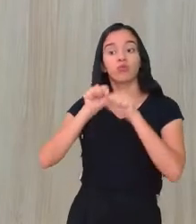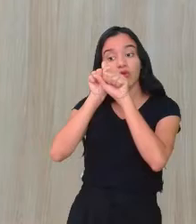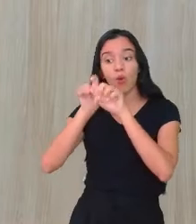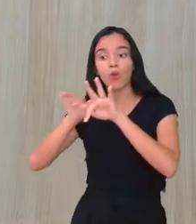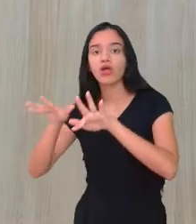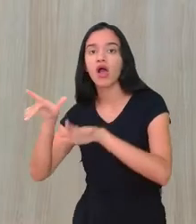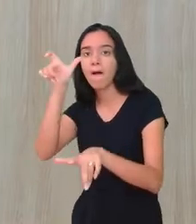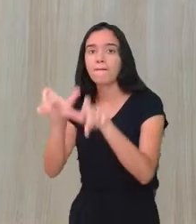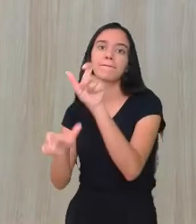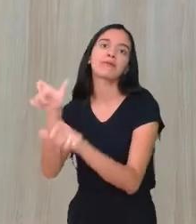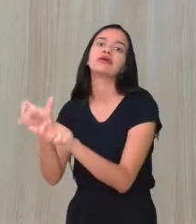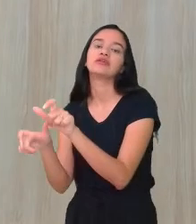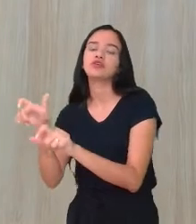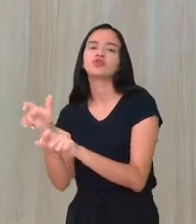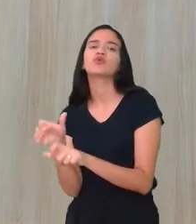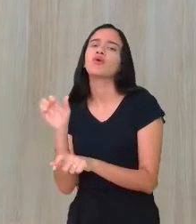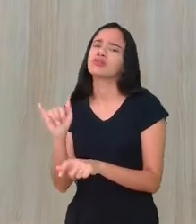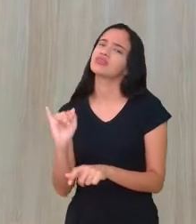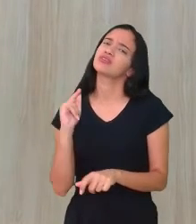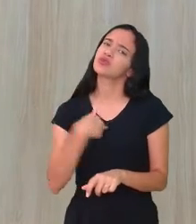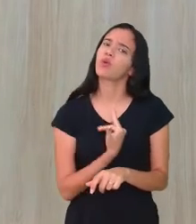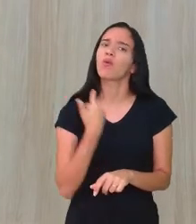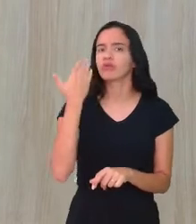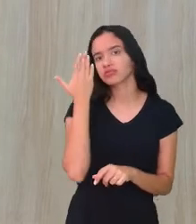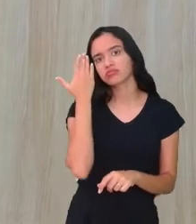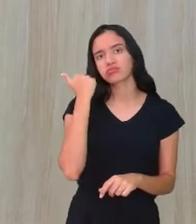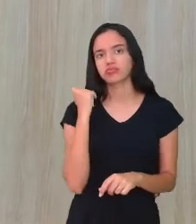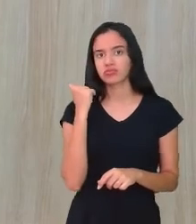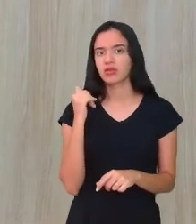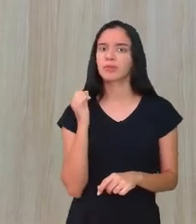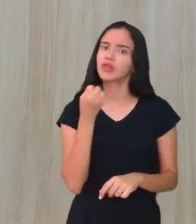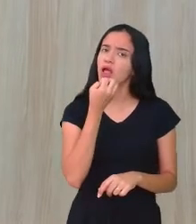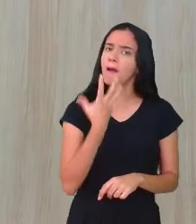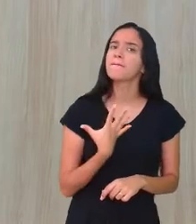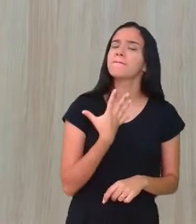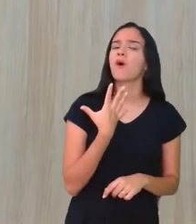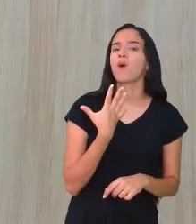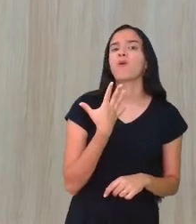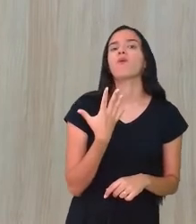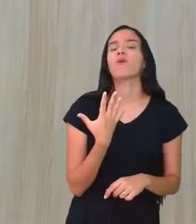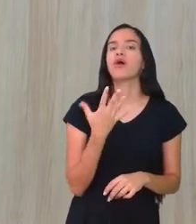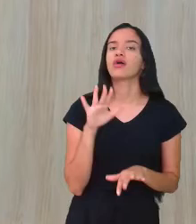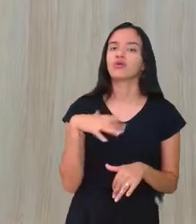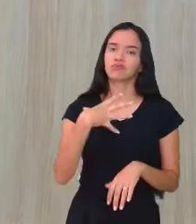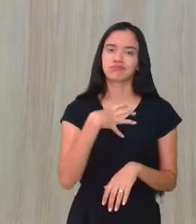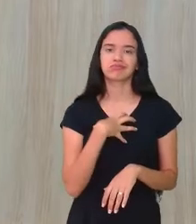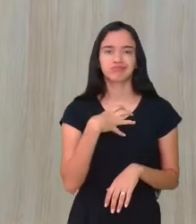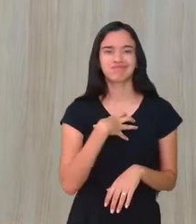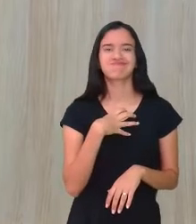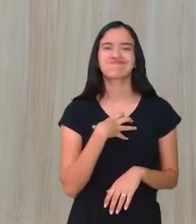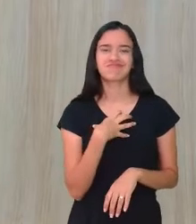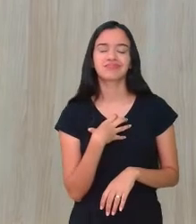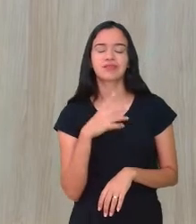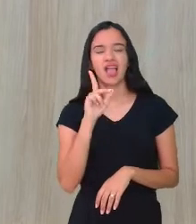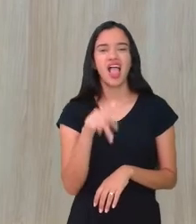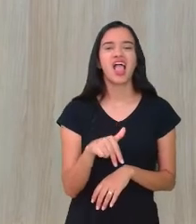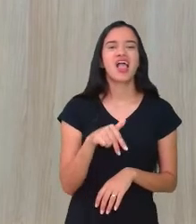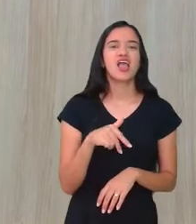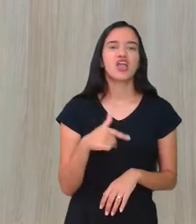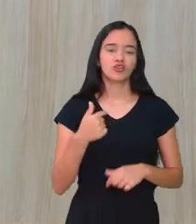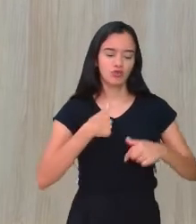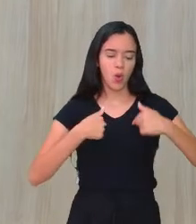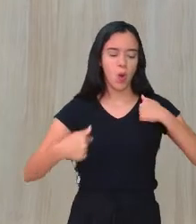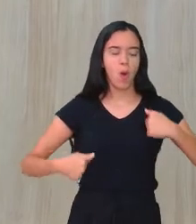pessoas. Se a gente sabe que é uma coisa que não é boa, às vezes, de acordo com o sintoma, afeta muito o nosso